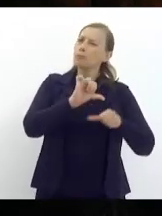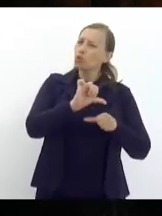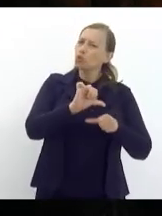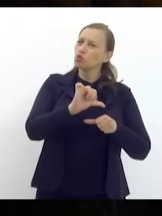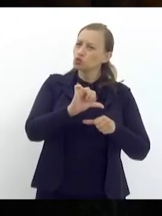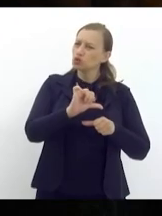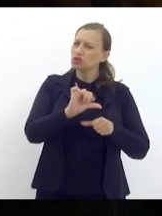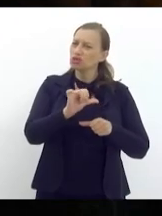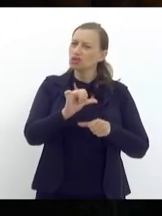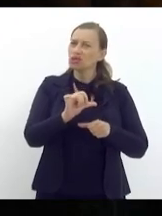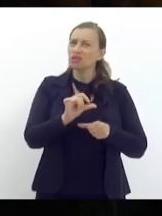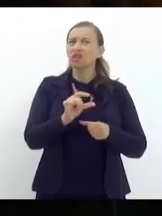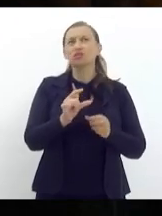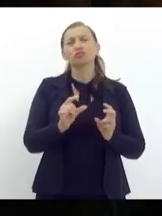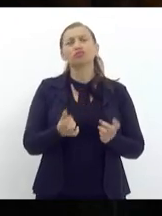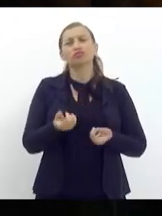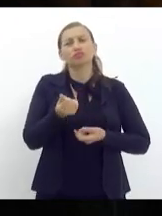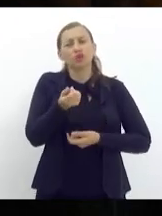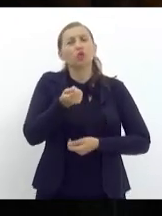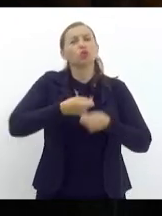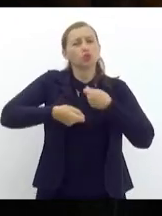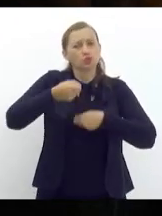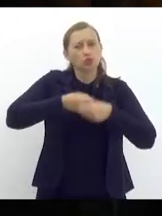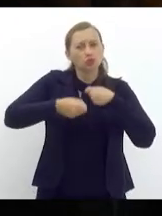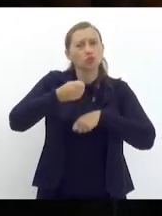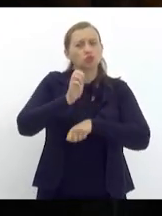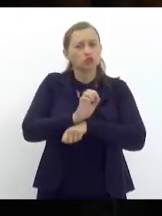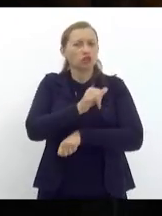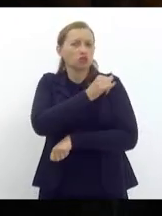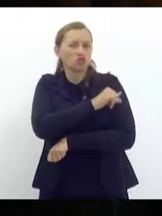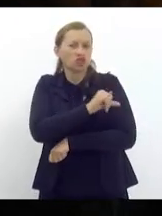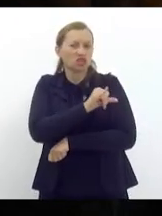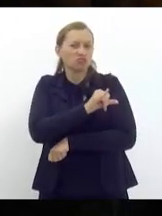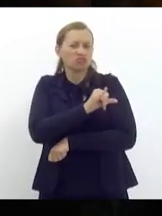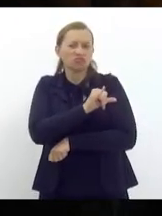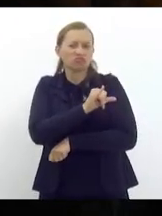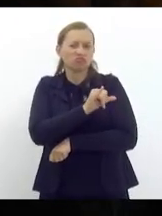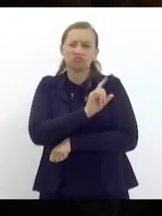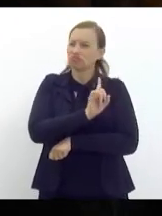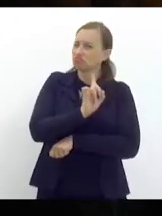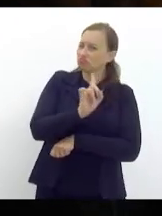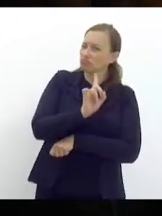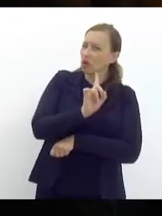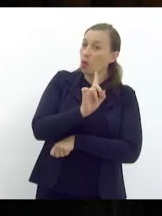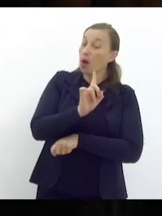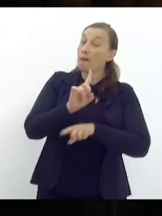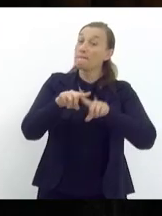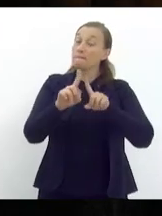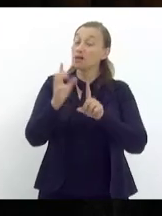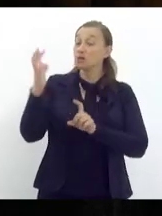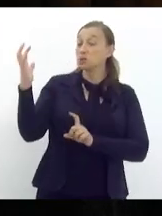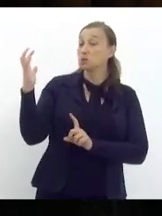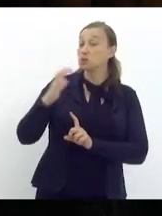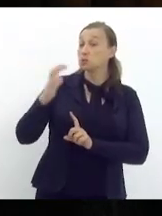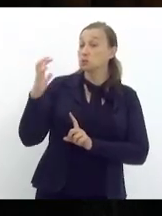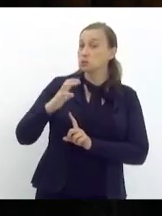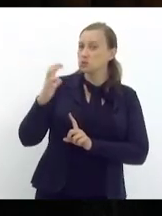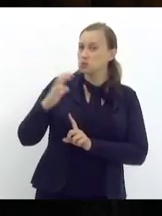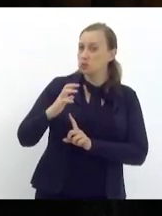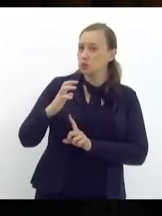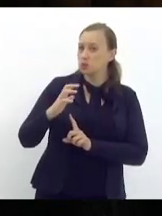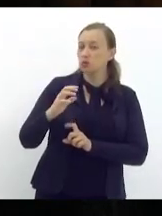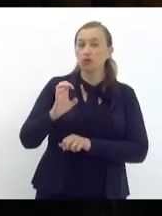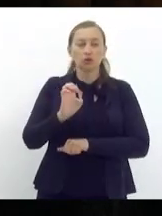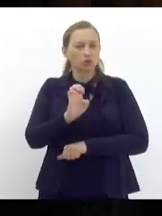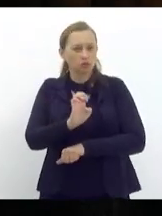econômica financeira do estado do Rio de Janeiro não mas evidencia-se que um